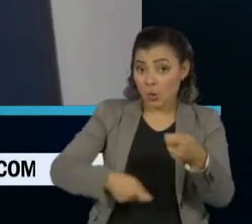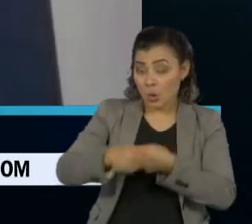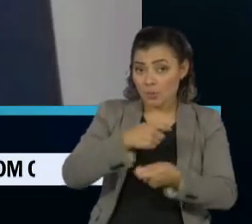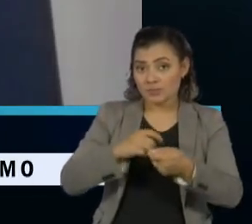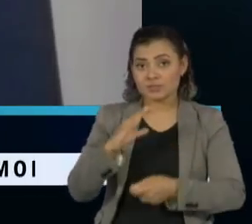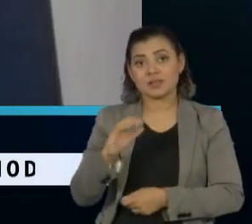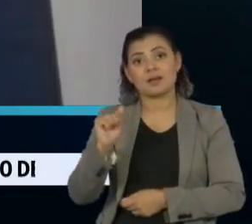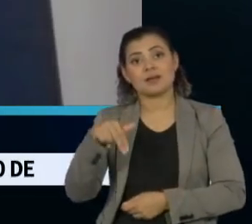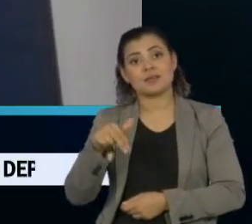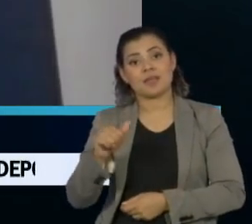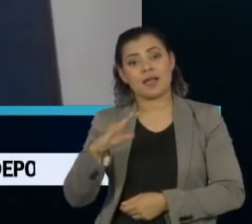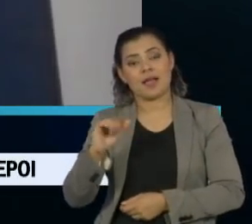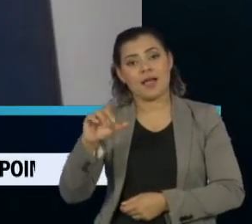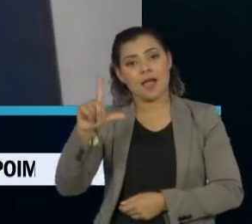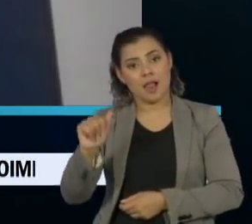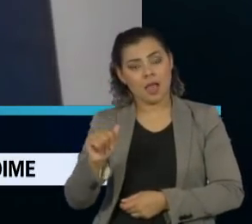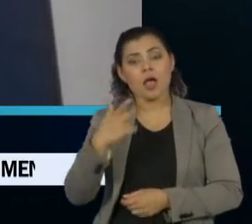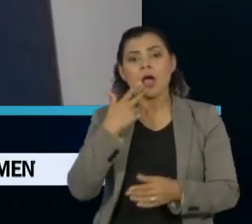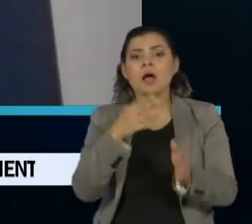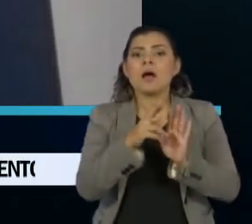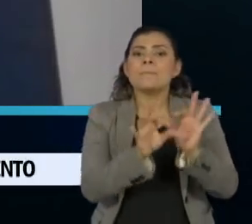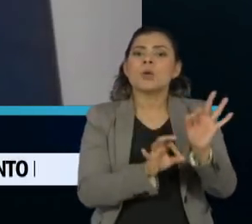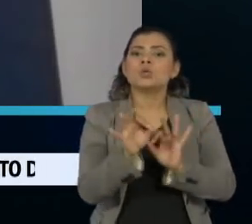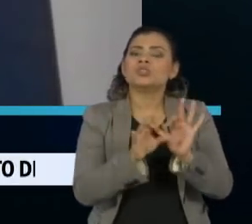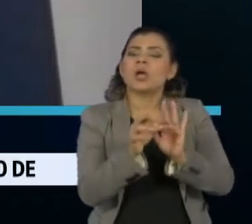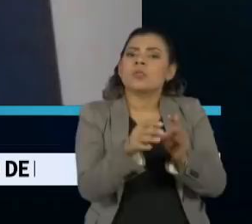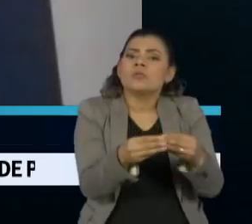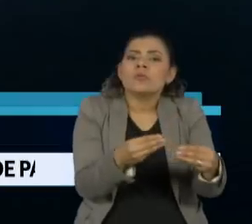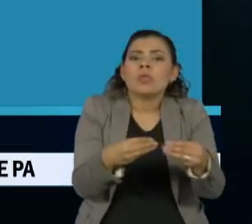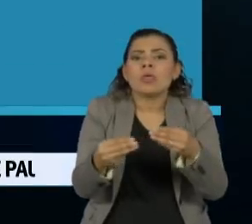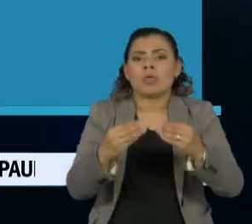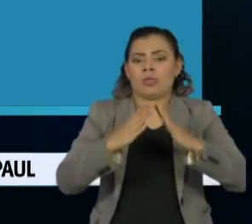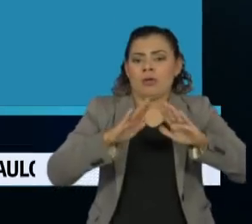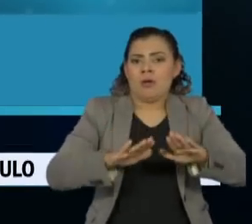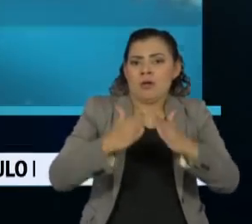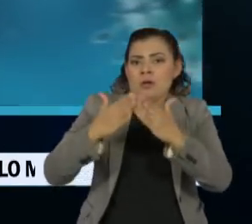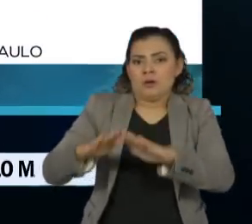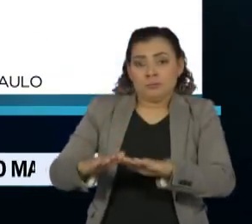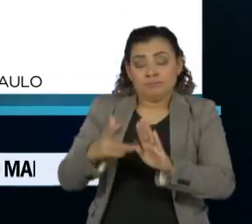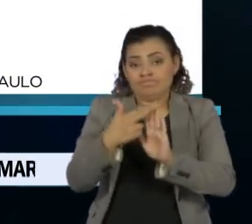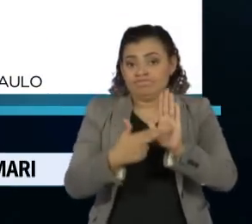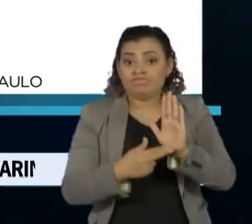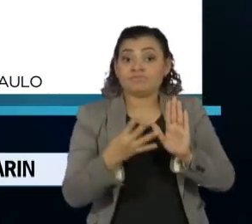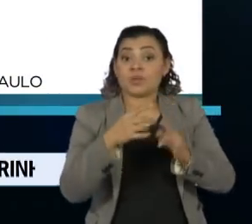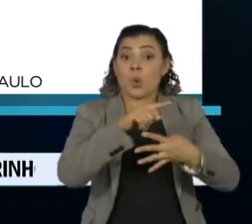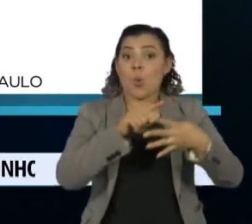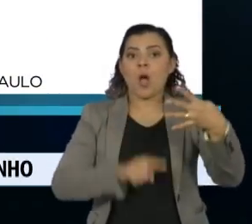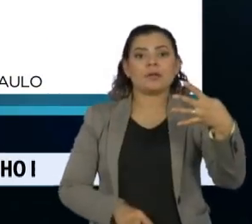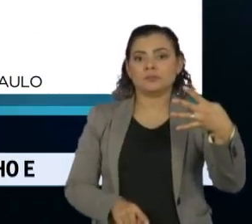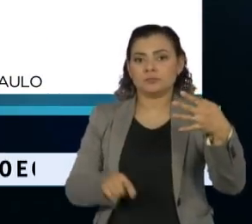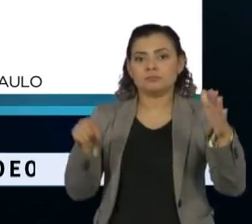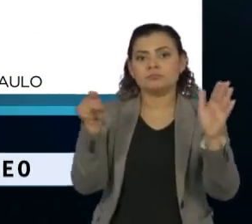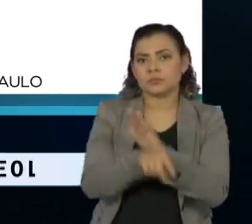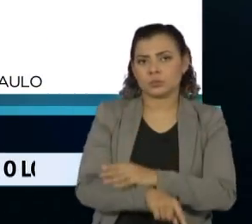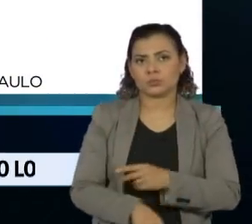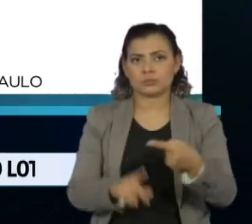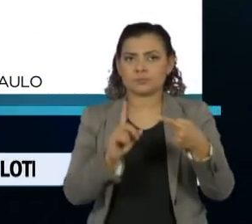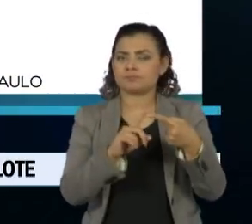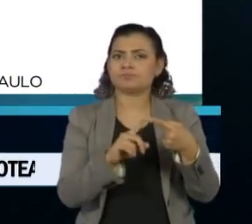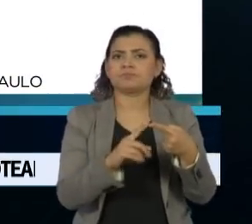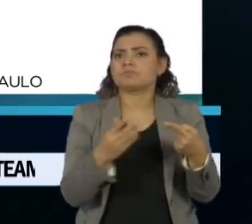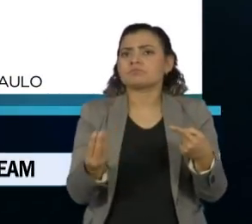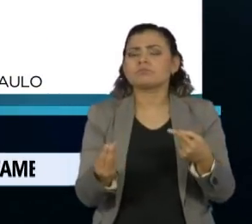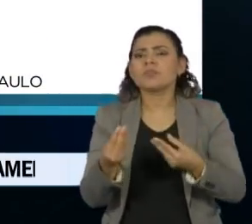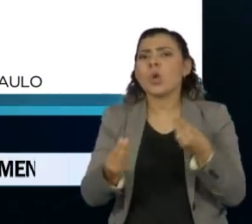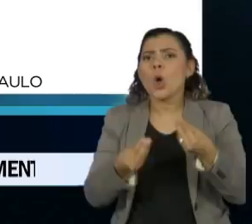Carla Abrão projeta um plano de flexibilização das medidas de isolamento no Estado com base em quatro perguntas. Quando? Precisa